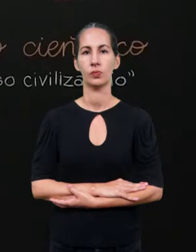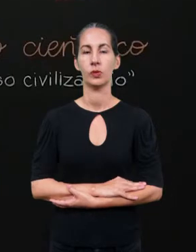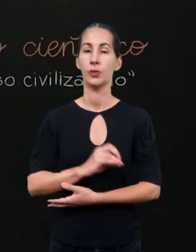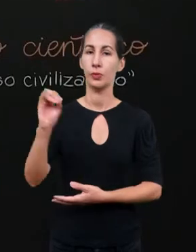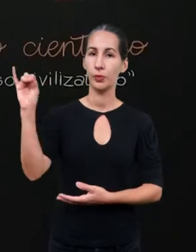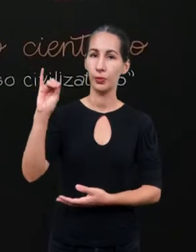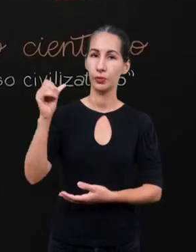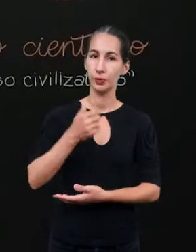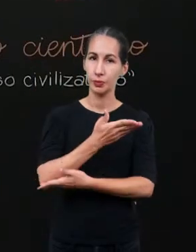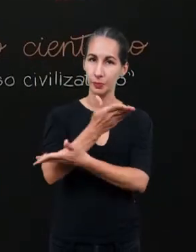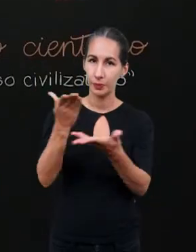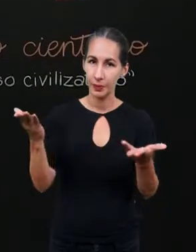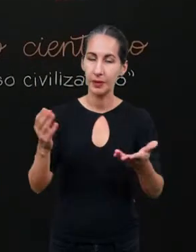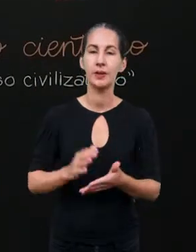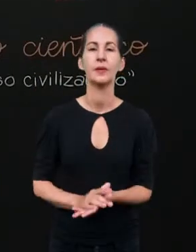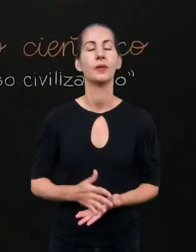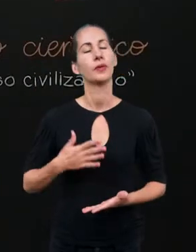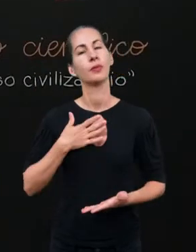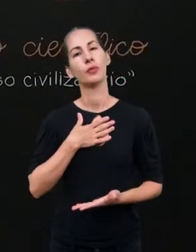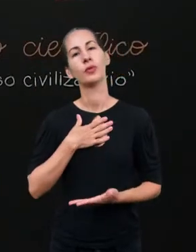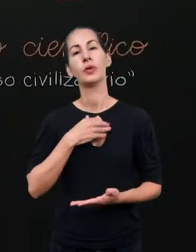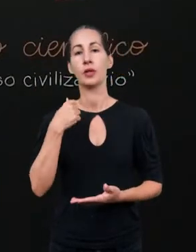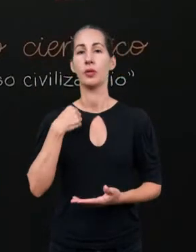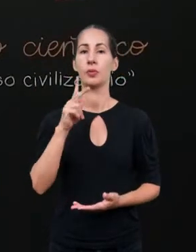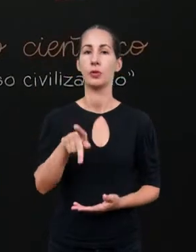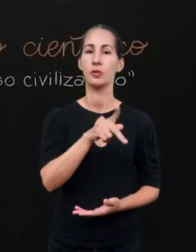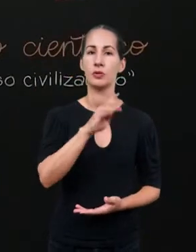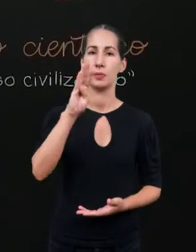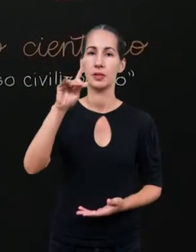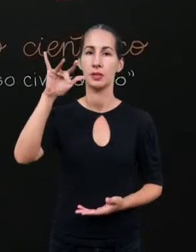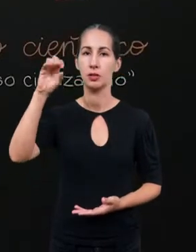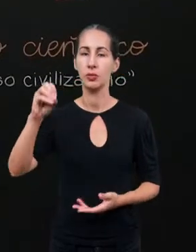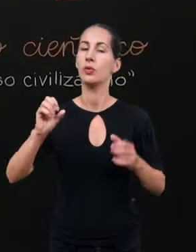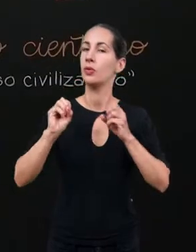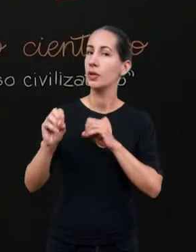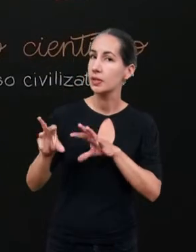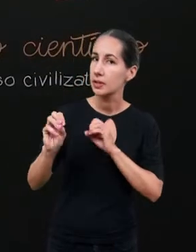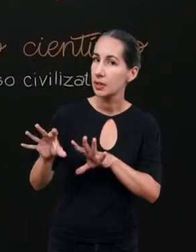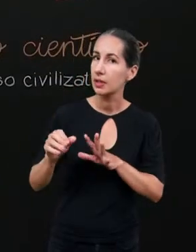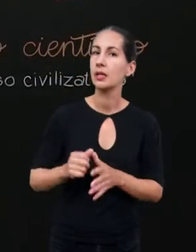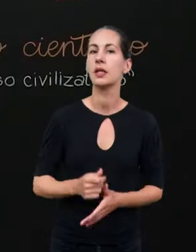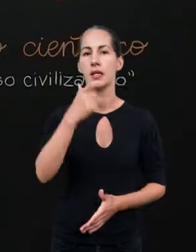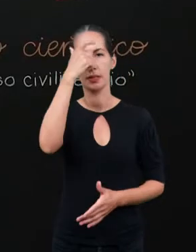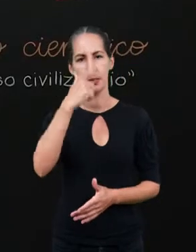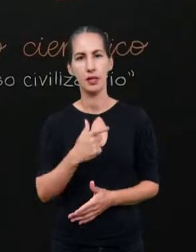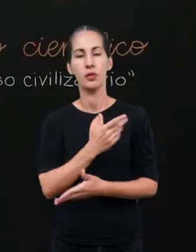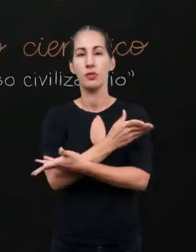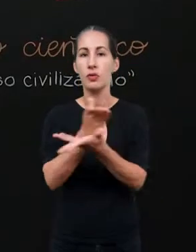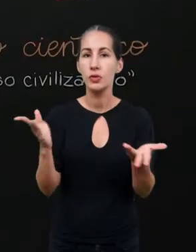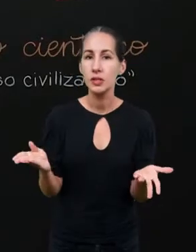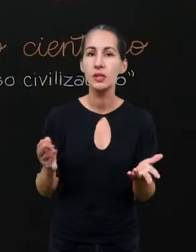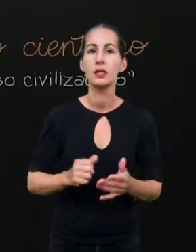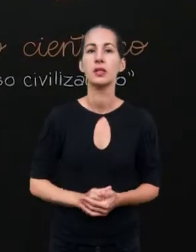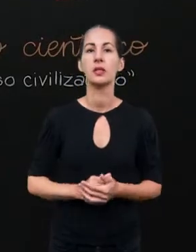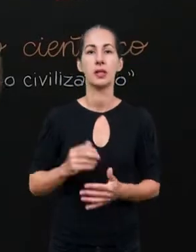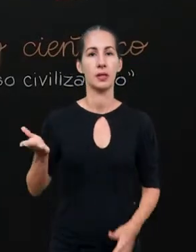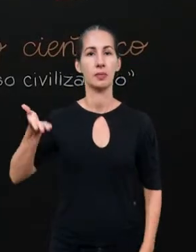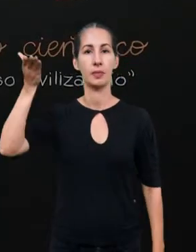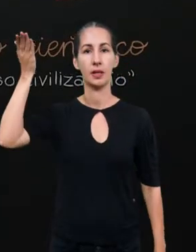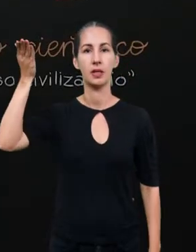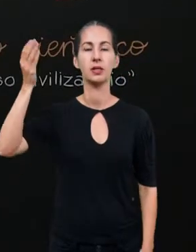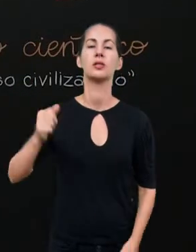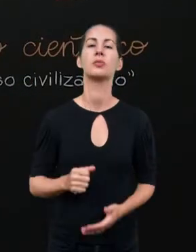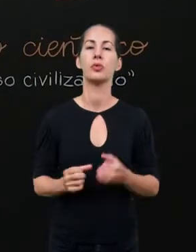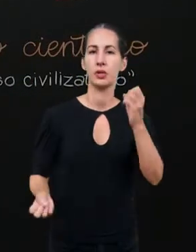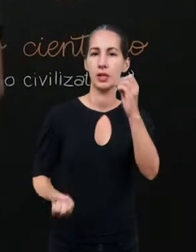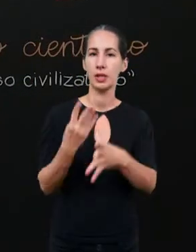Salve, salve, minhas queridas e meus queridos. Professor Basílio, estou aqui para dar uma aula muito séria para vocês sobre imperialismo, um